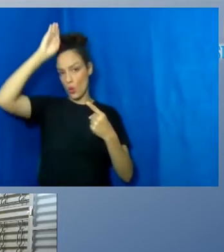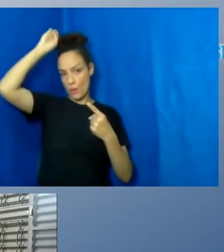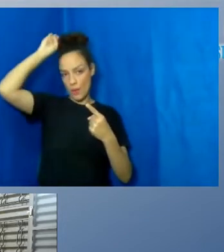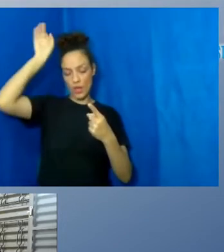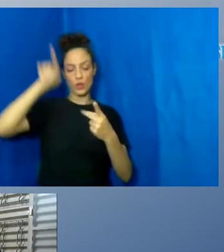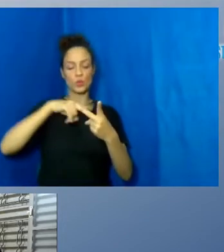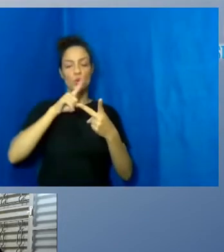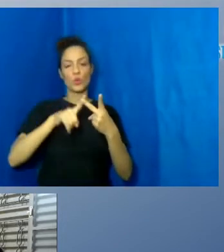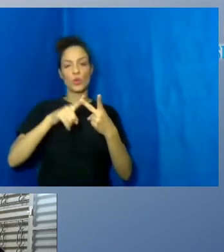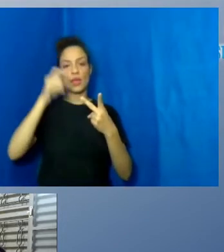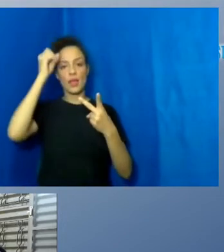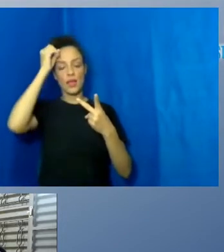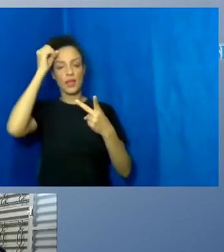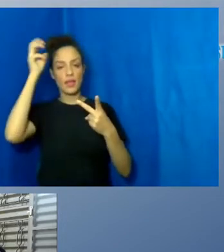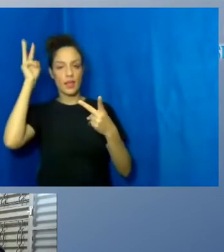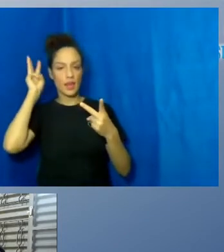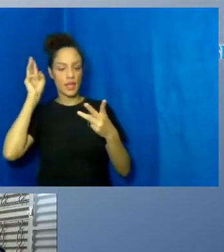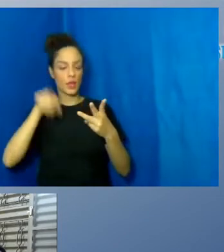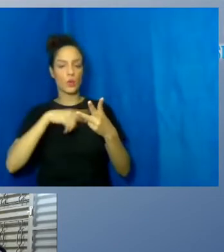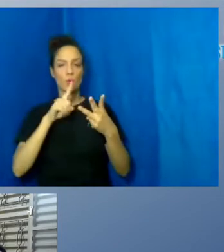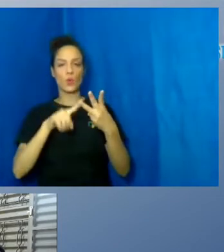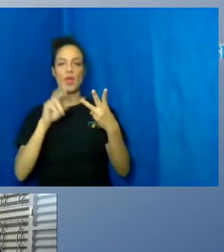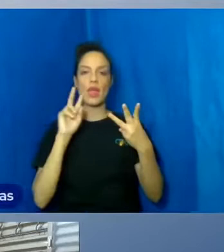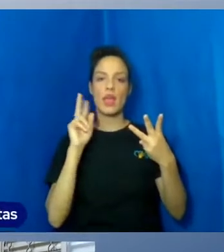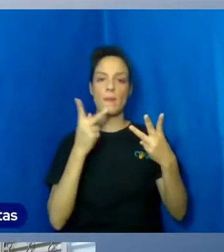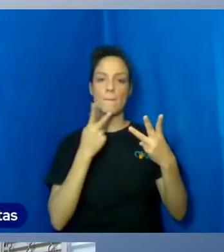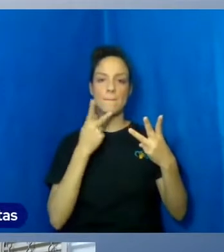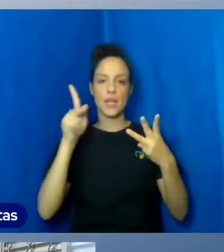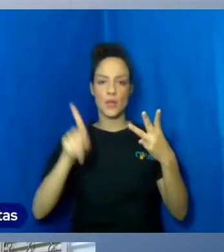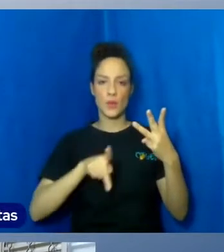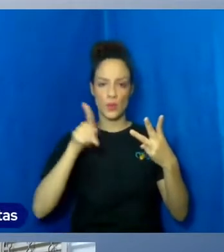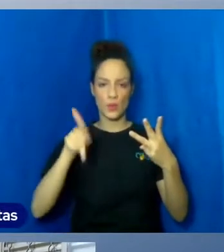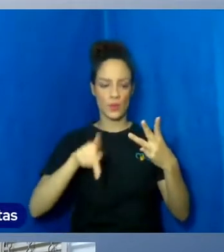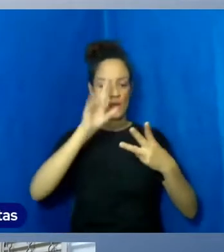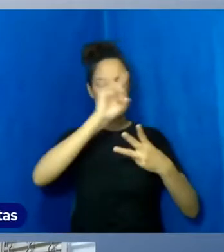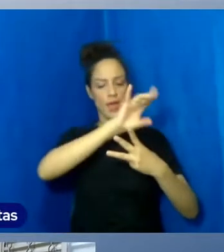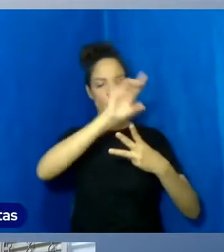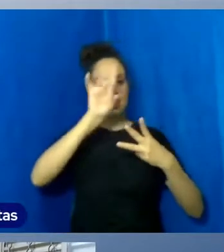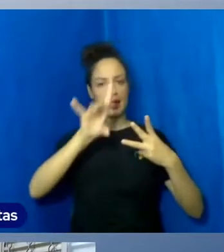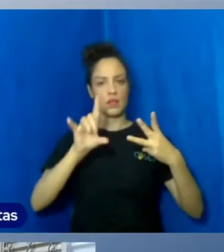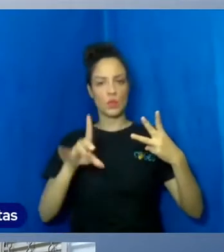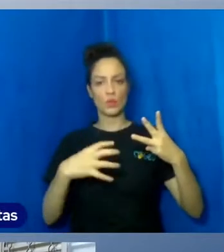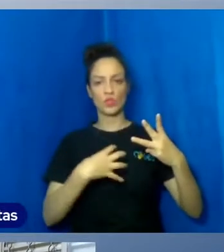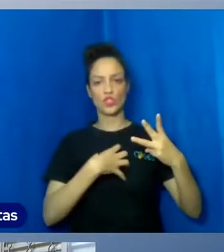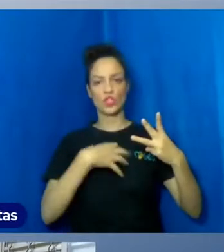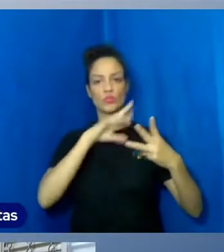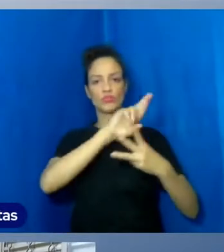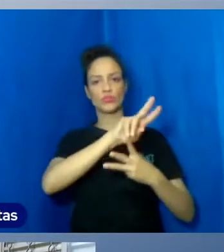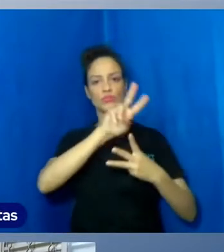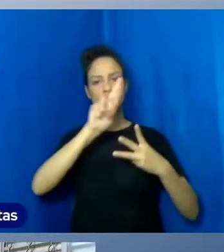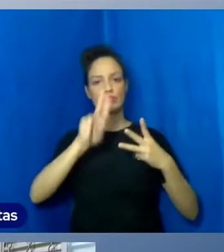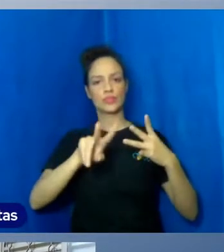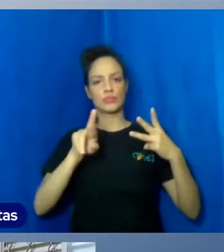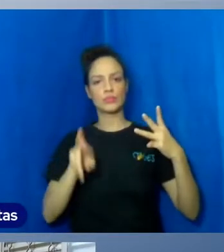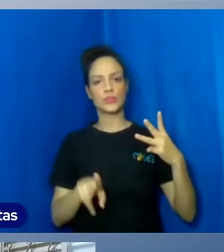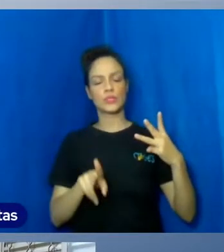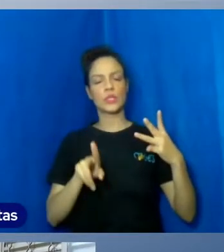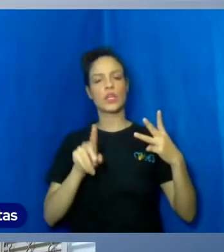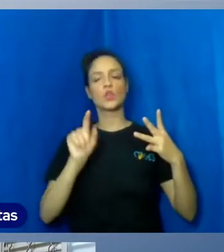Eles fizeram os pilares do conhecimento. E cada um deles tinha uma visão diferente do que fosse a verdade.